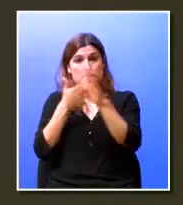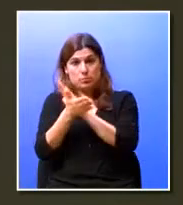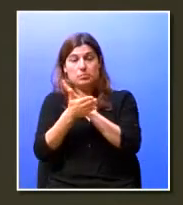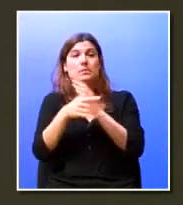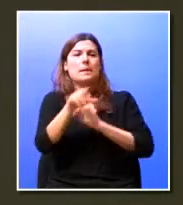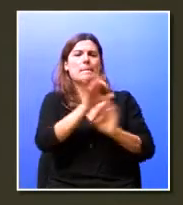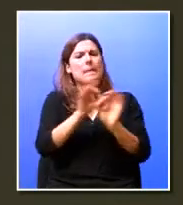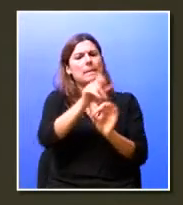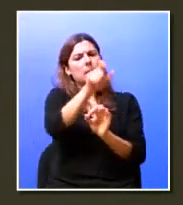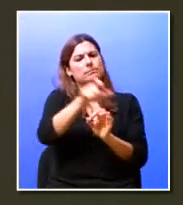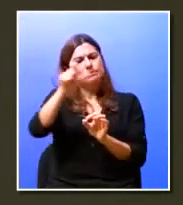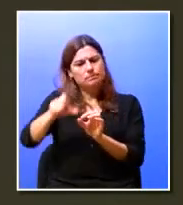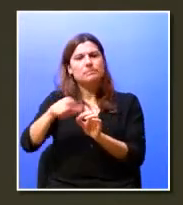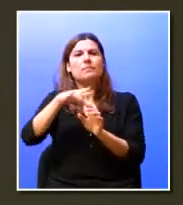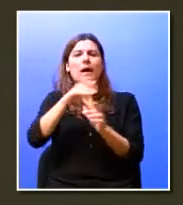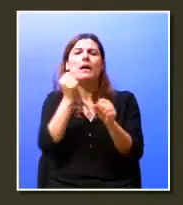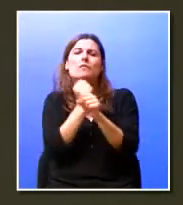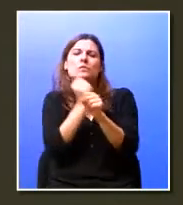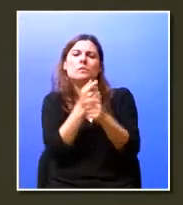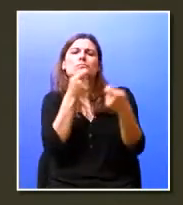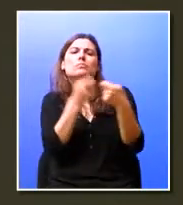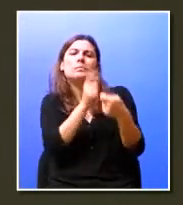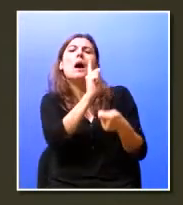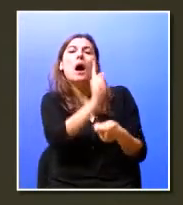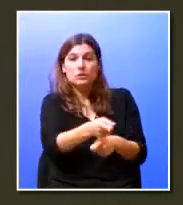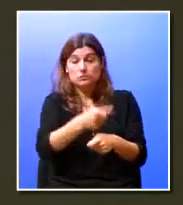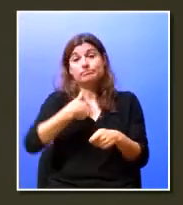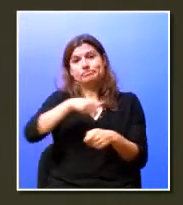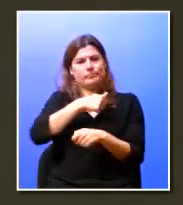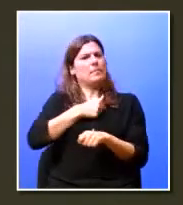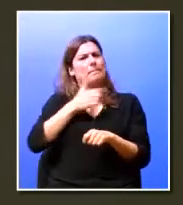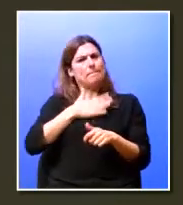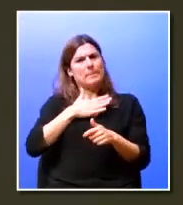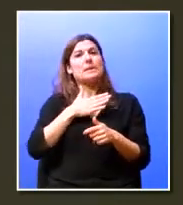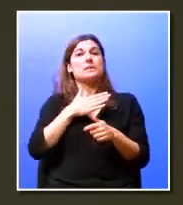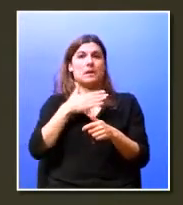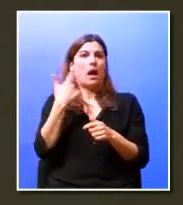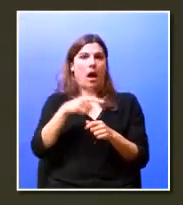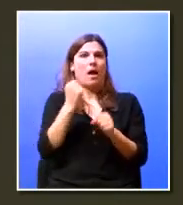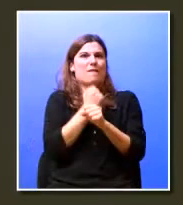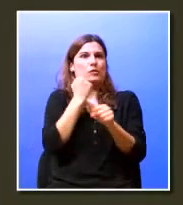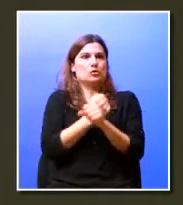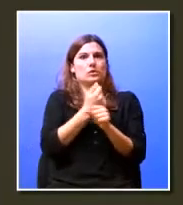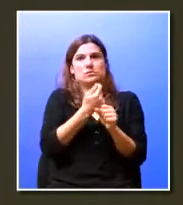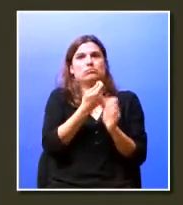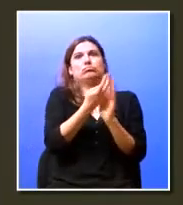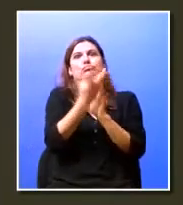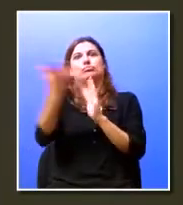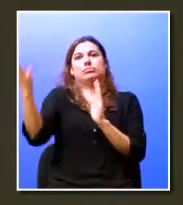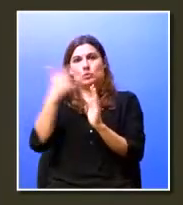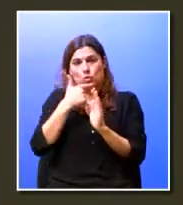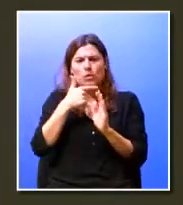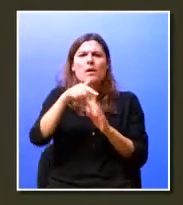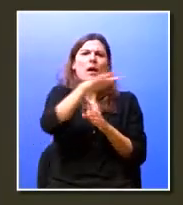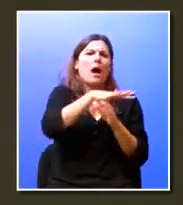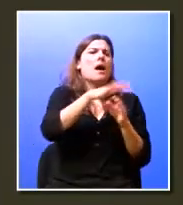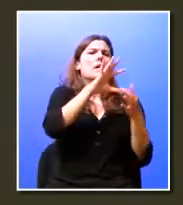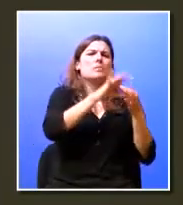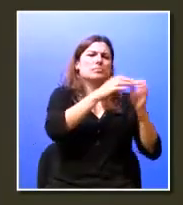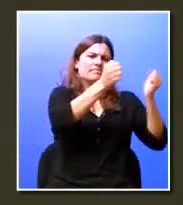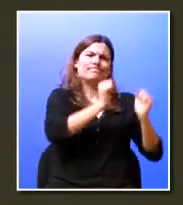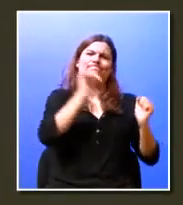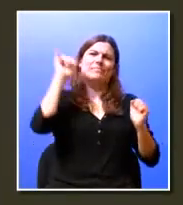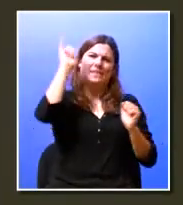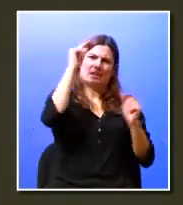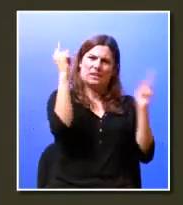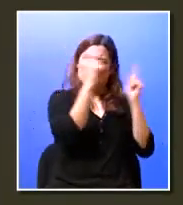trabalhadores para uma determinada função e nós na empresa temos centenas de funções que vão desde as operações de transporte aéreo,